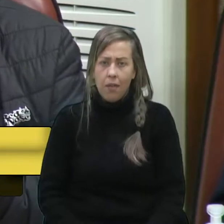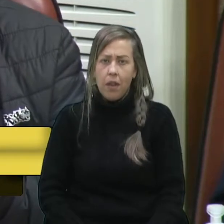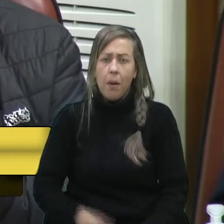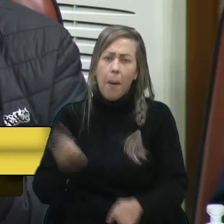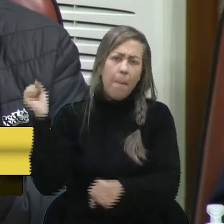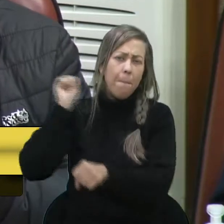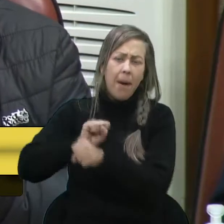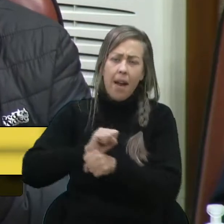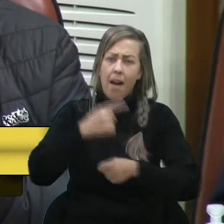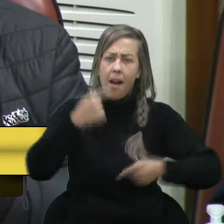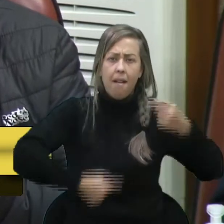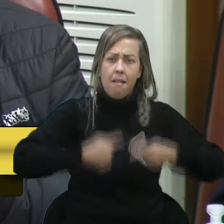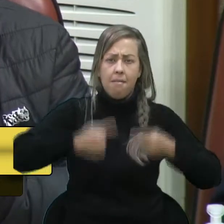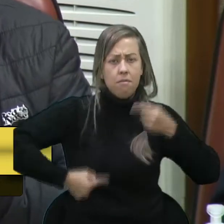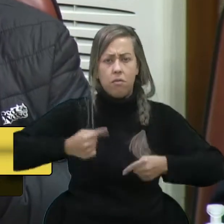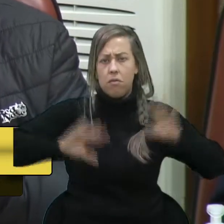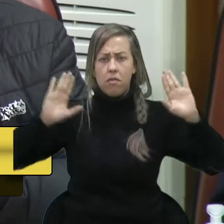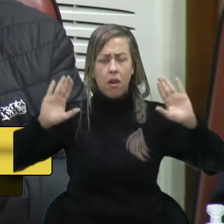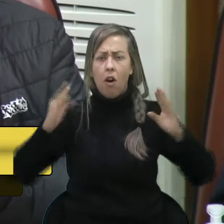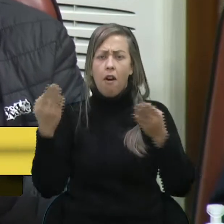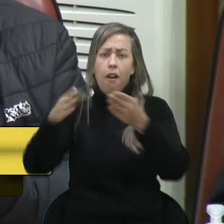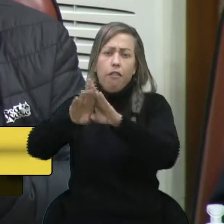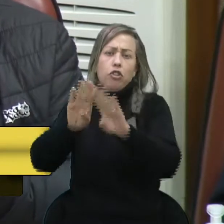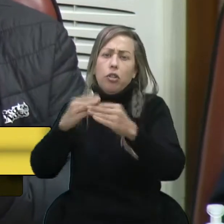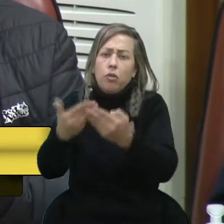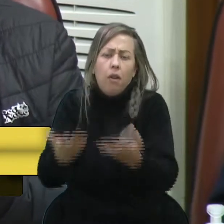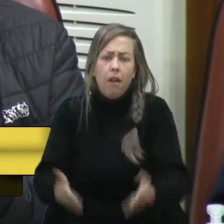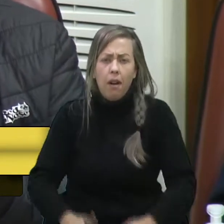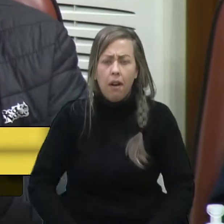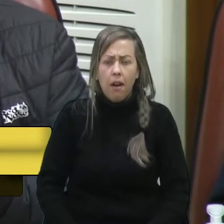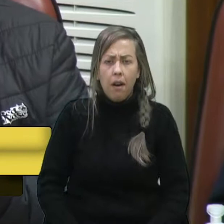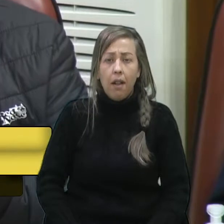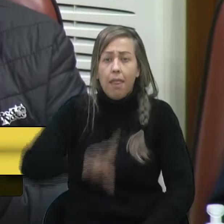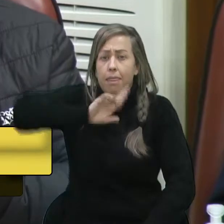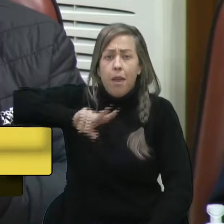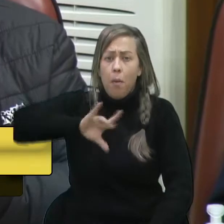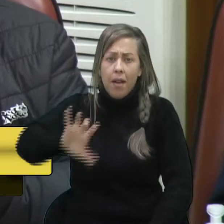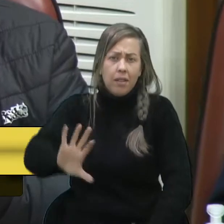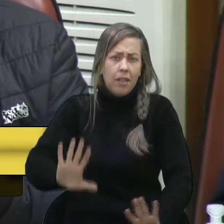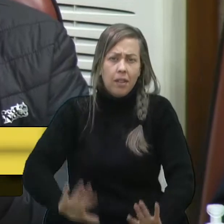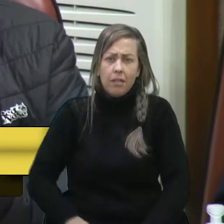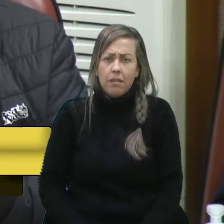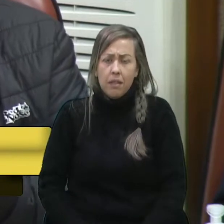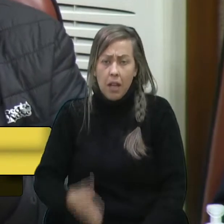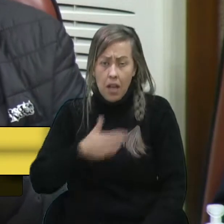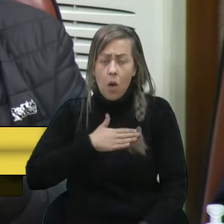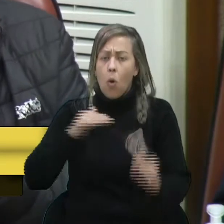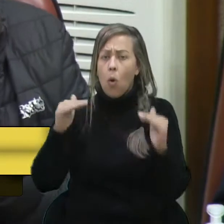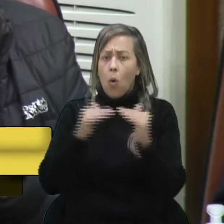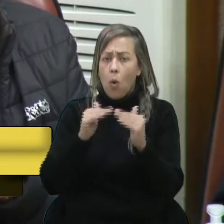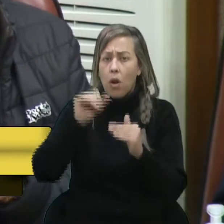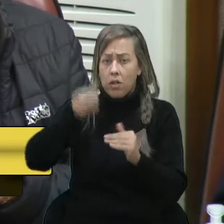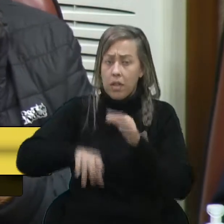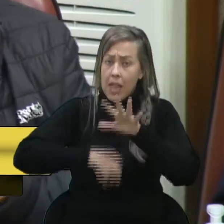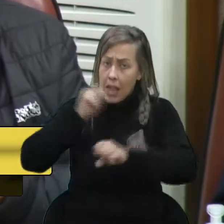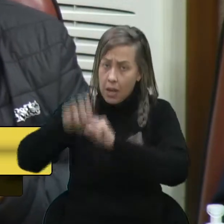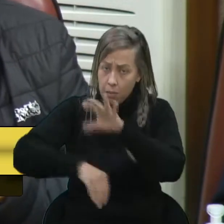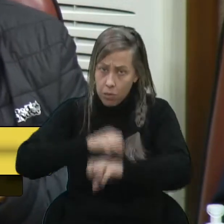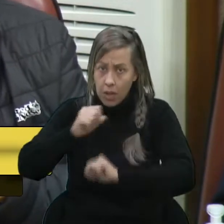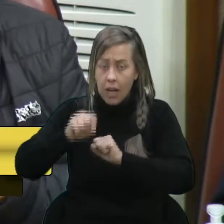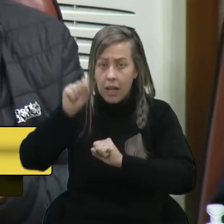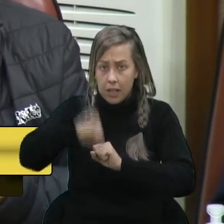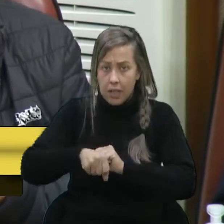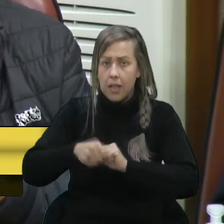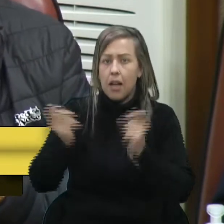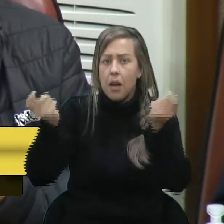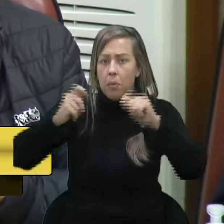parar com o discursinho. fechar a escola. Não é assim. Eu concordo que tem que buscar as